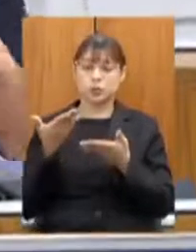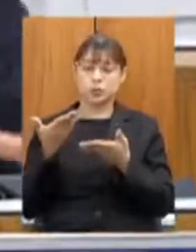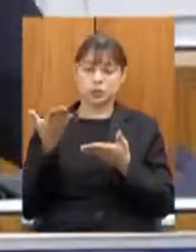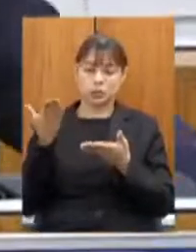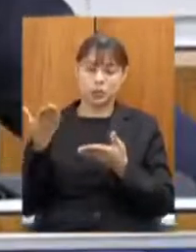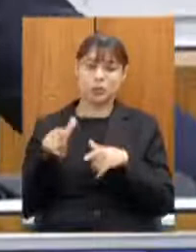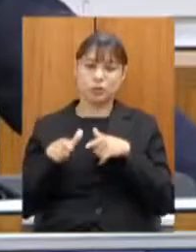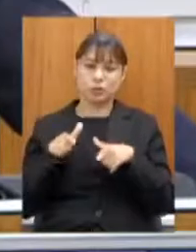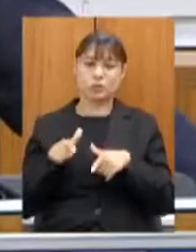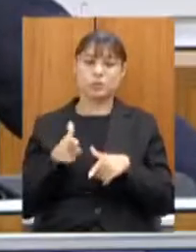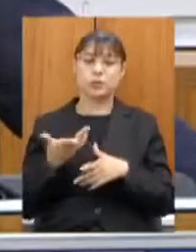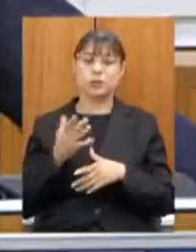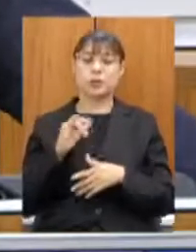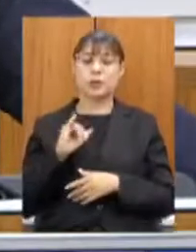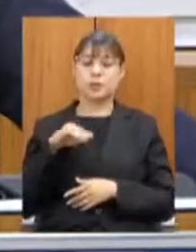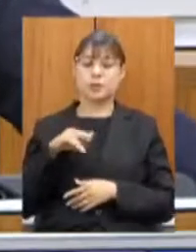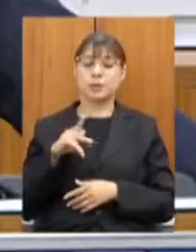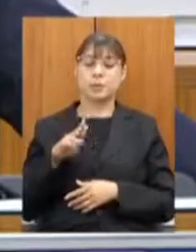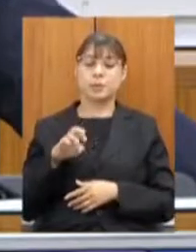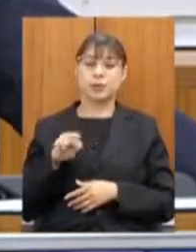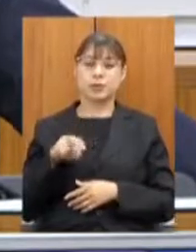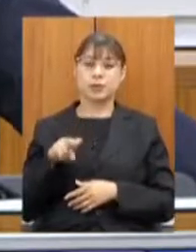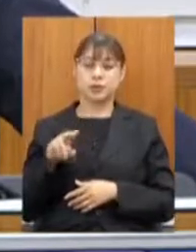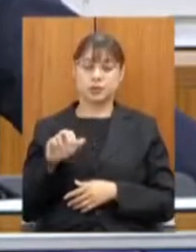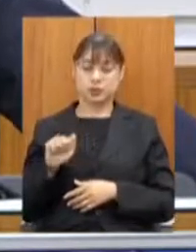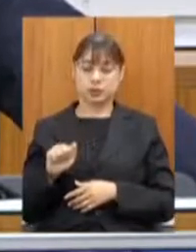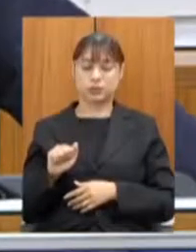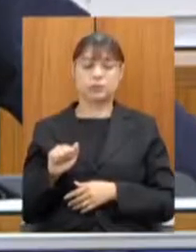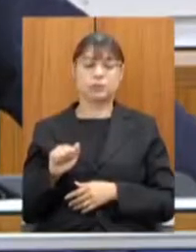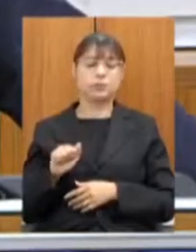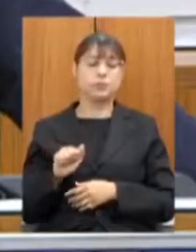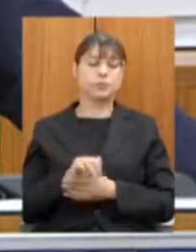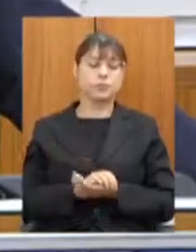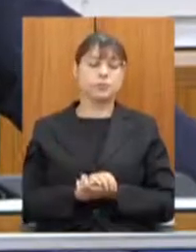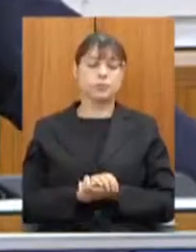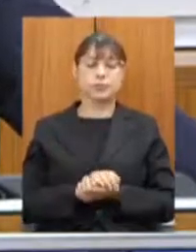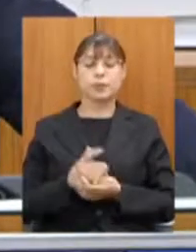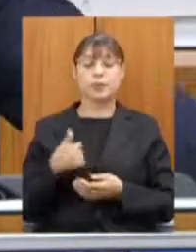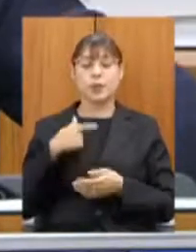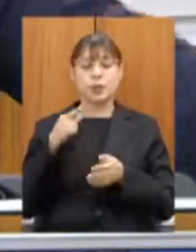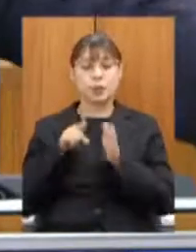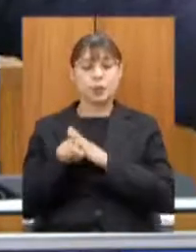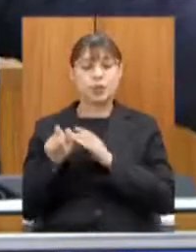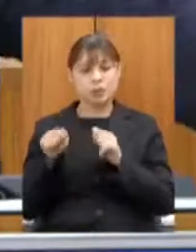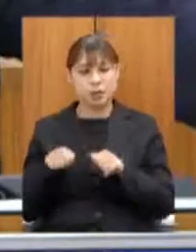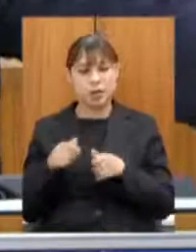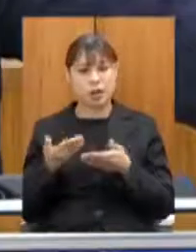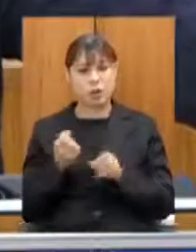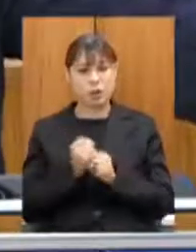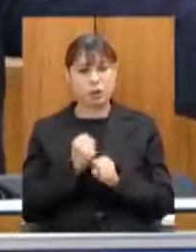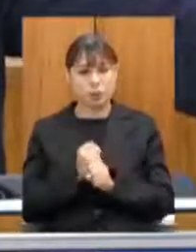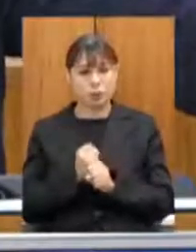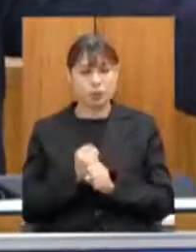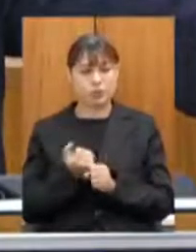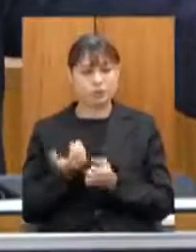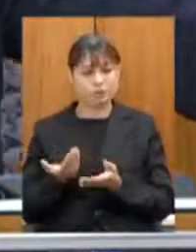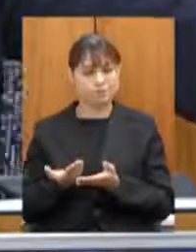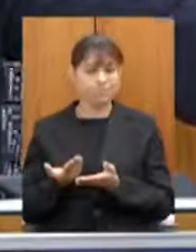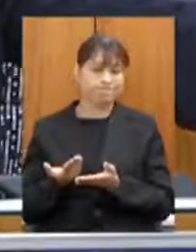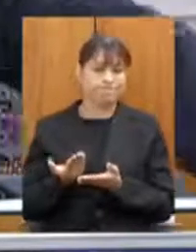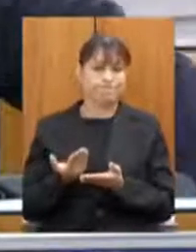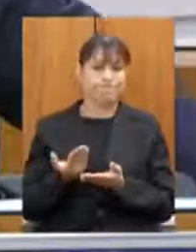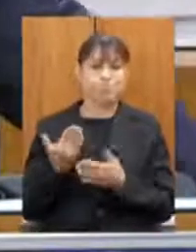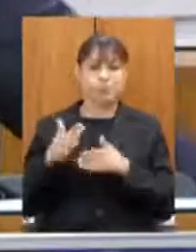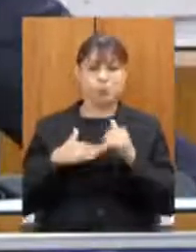possível de alguma forma fazemos essa obra agora e a informação técnica que nós